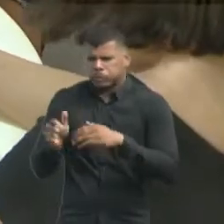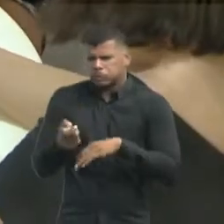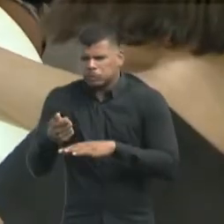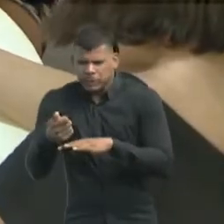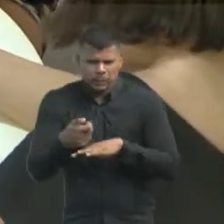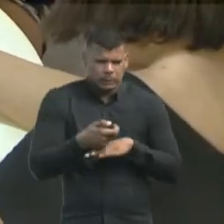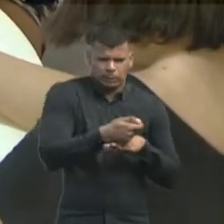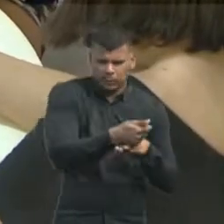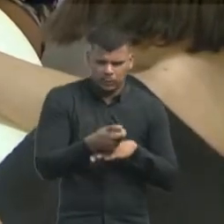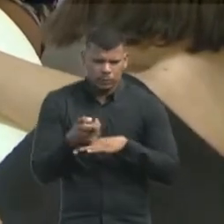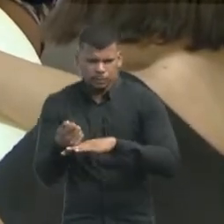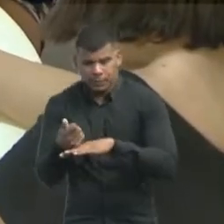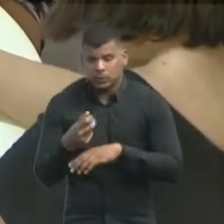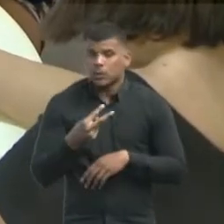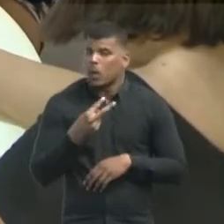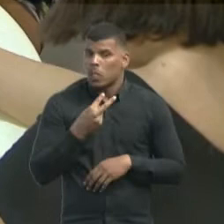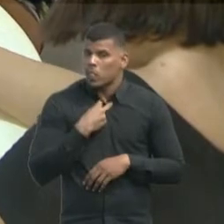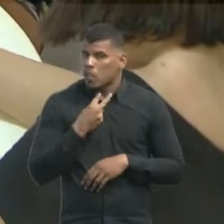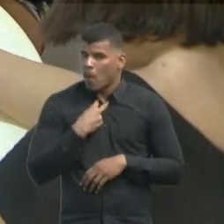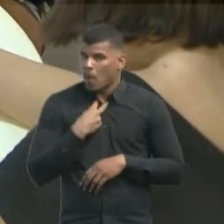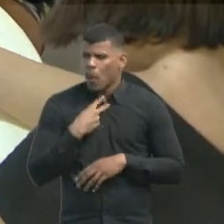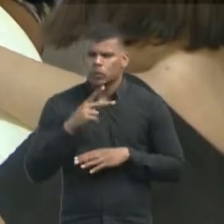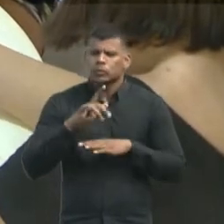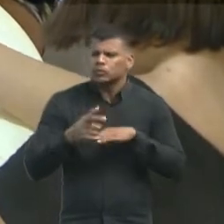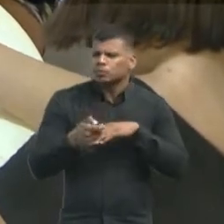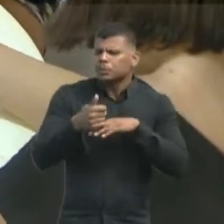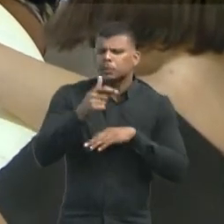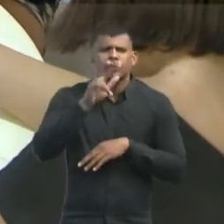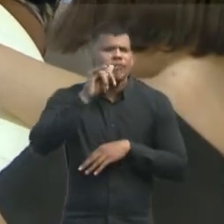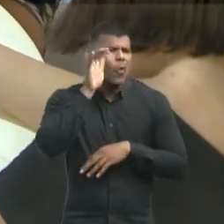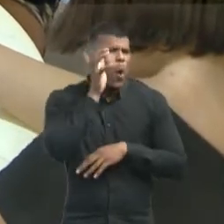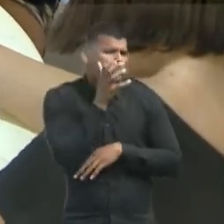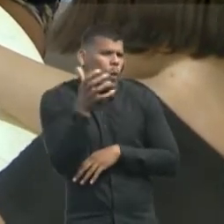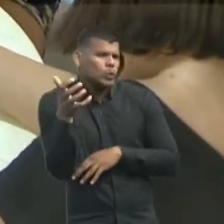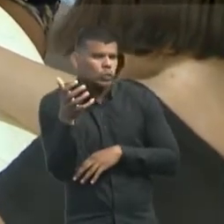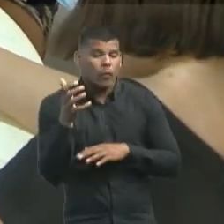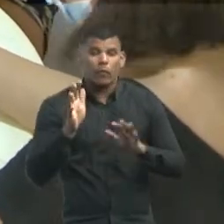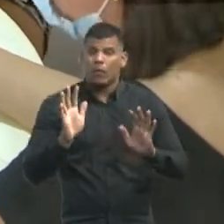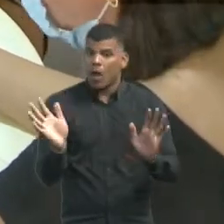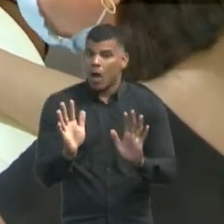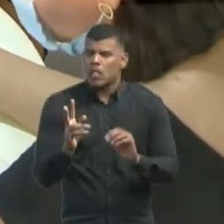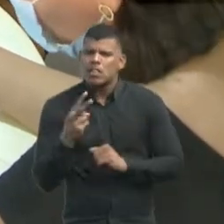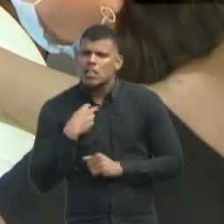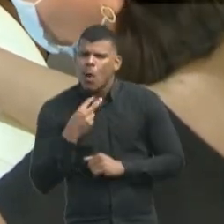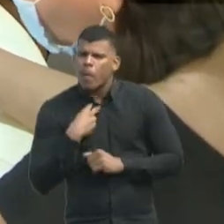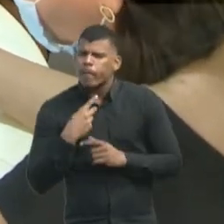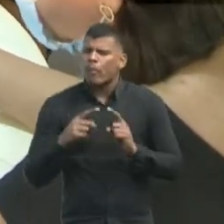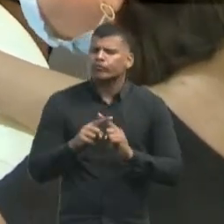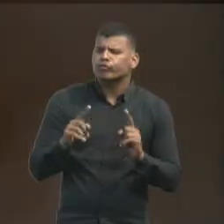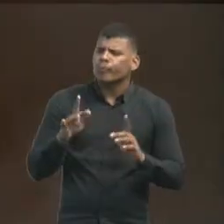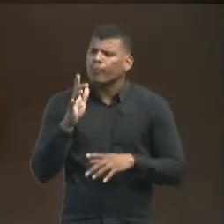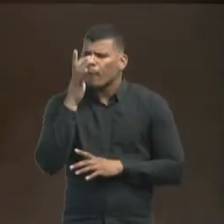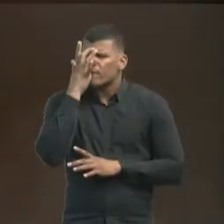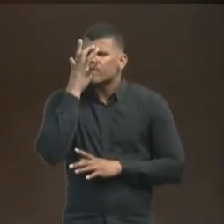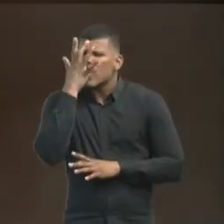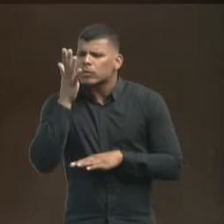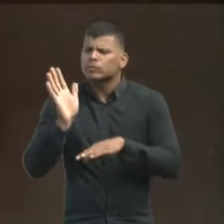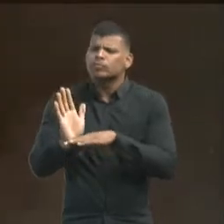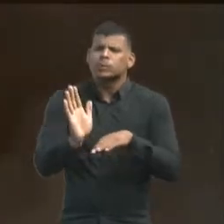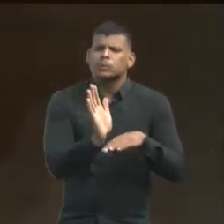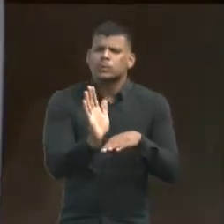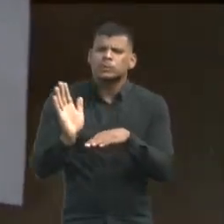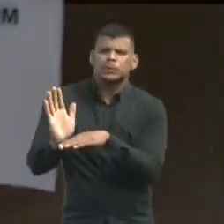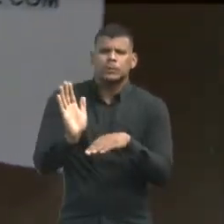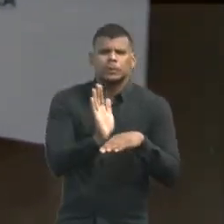não pode decidir por elas, nem sugerir a solução do conflito, mas facilita a comunicação e ajuda a